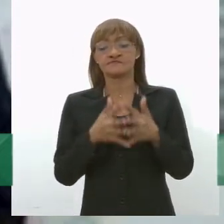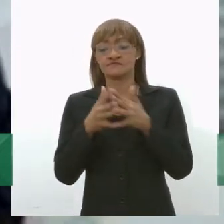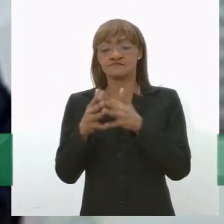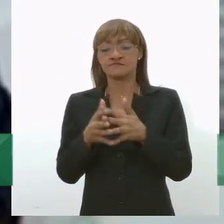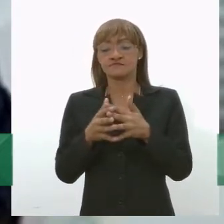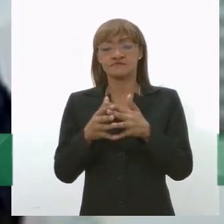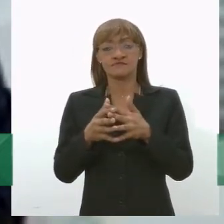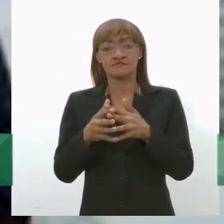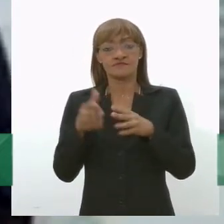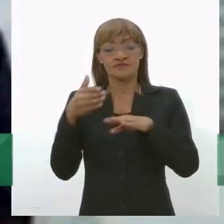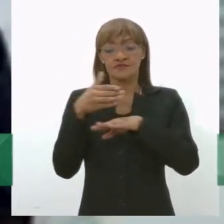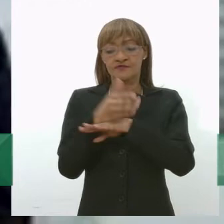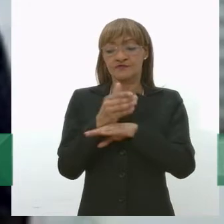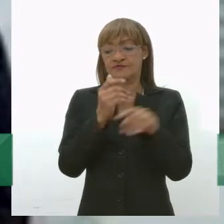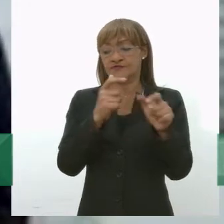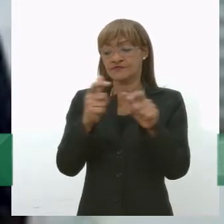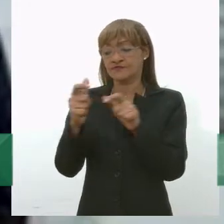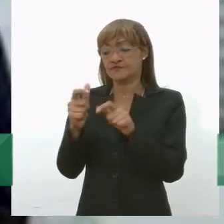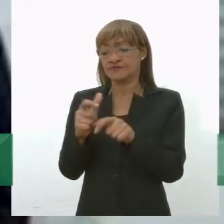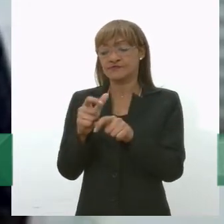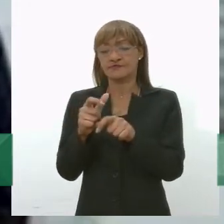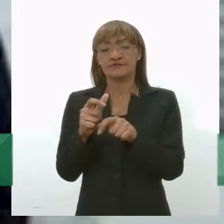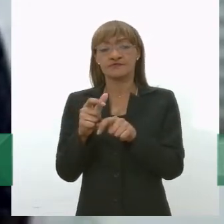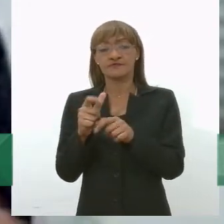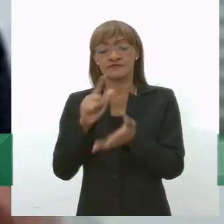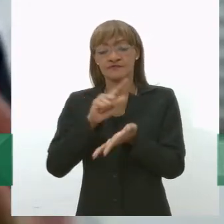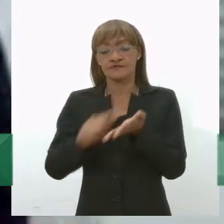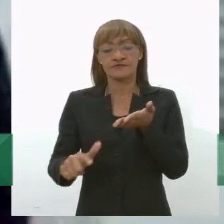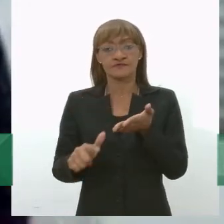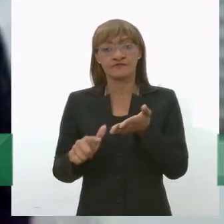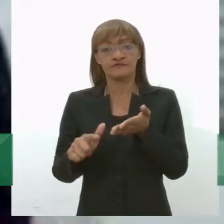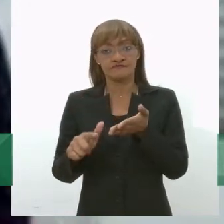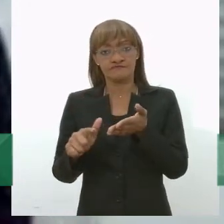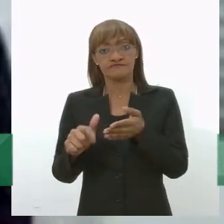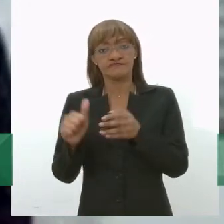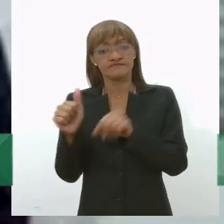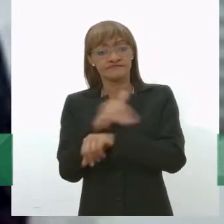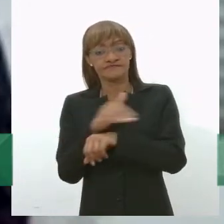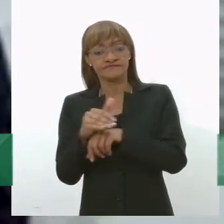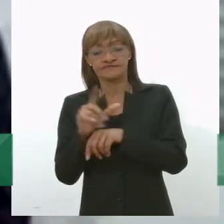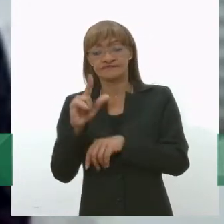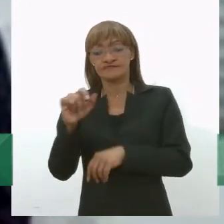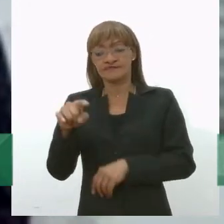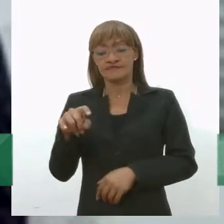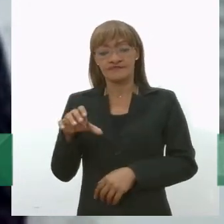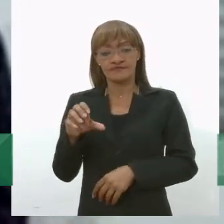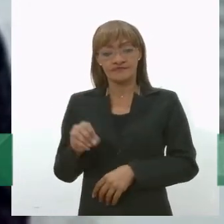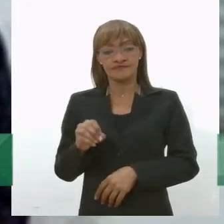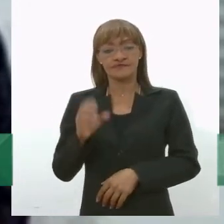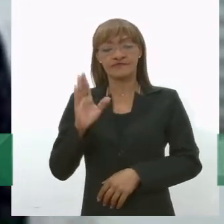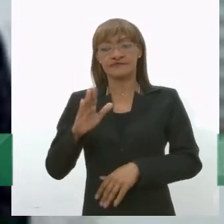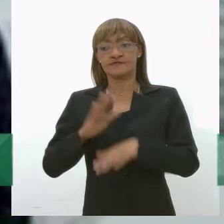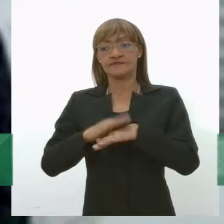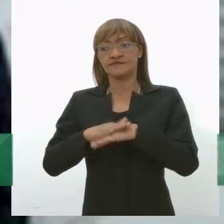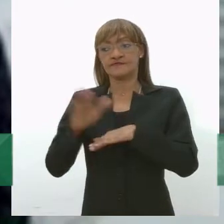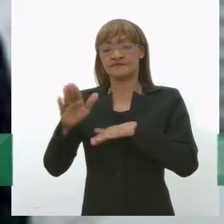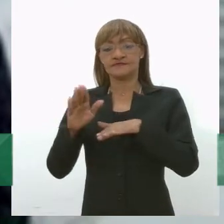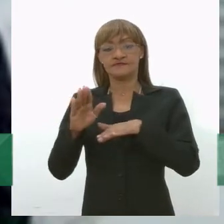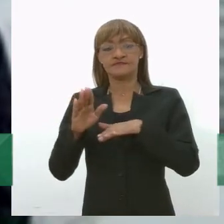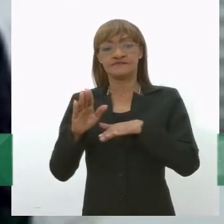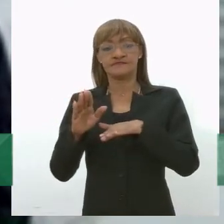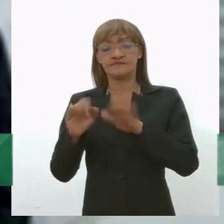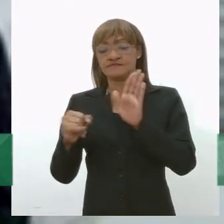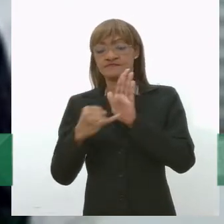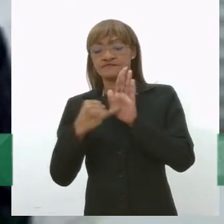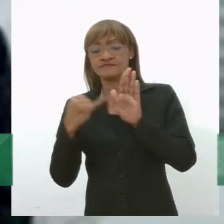parte da cidade de Aracaju são feitos por catadores da cooperativa, são contratados da